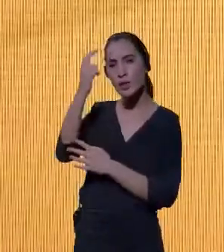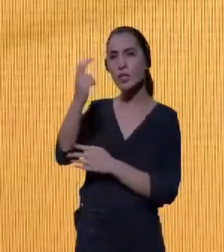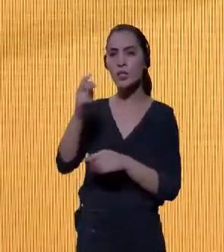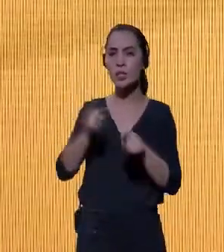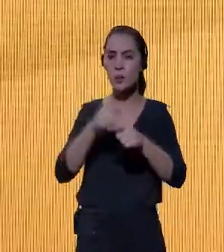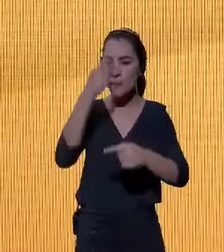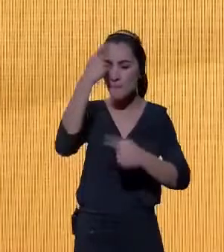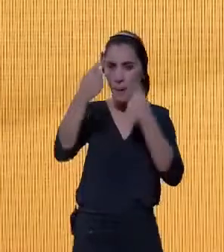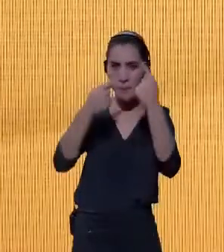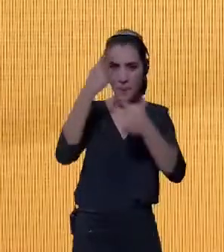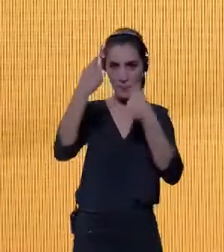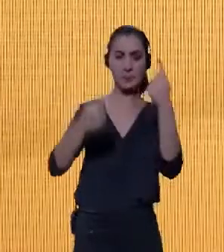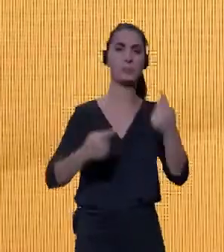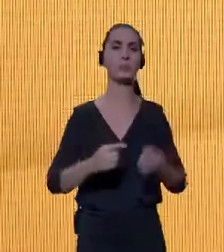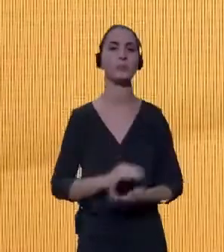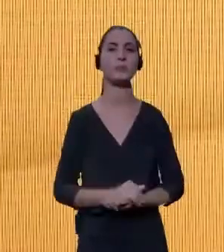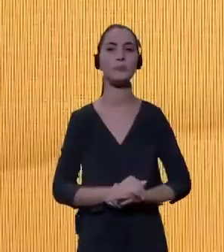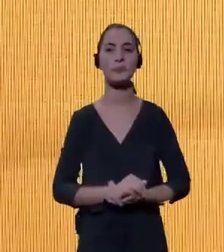criativo.